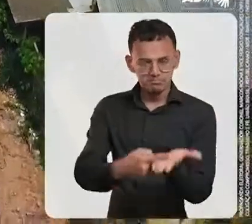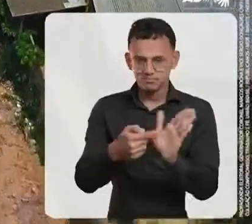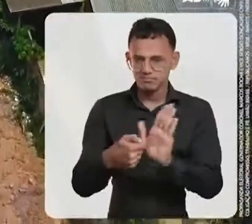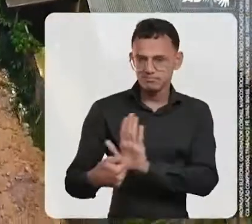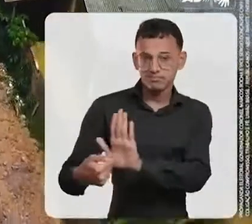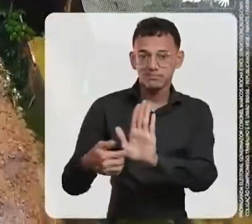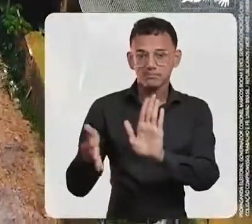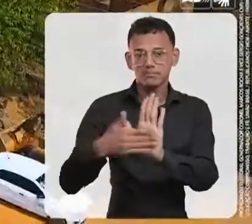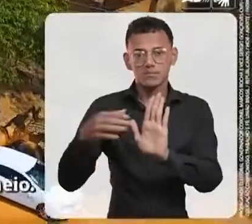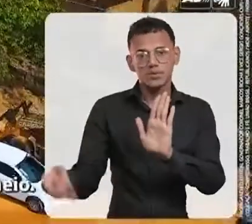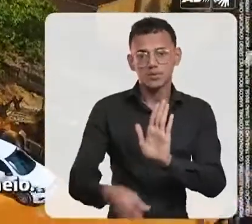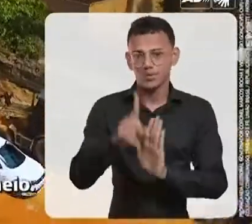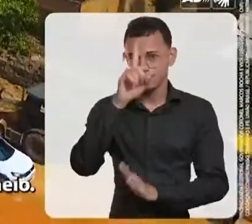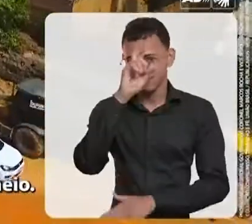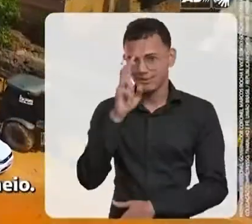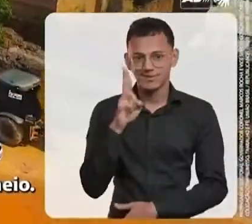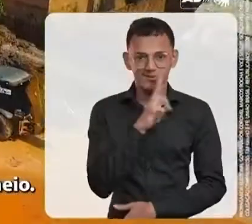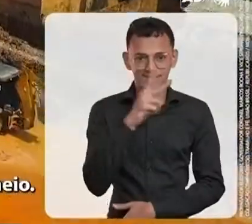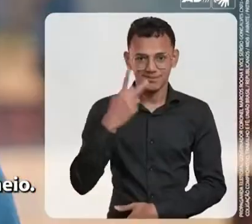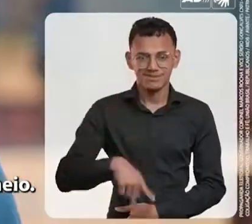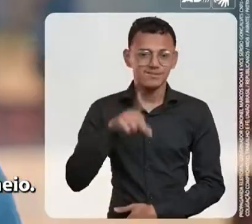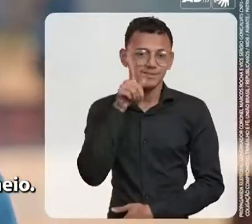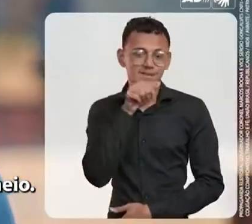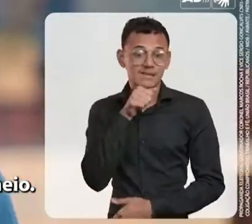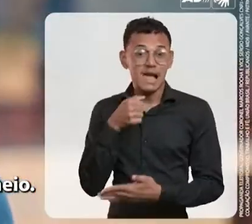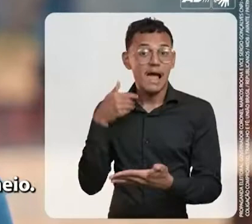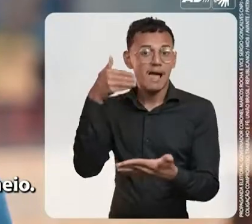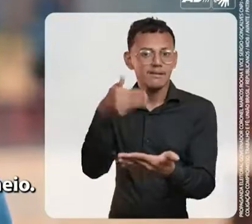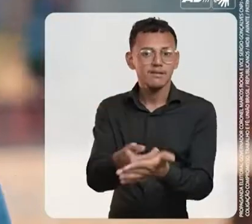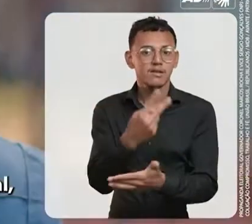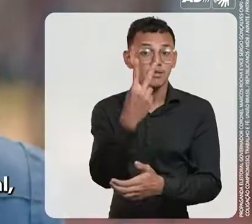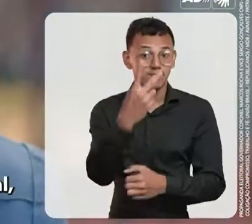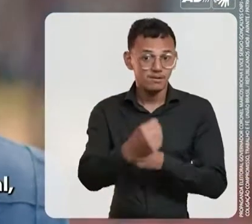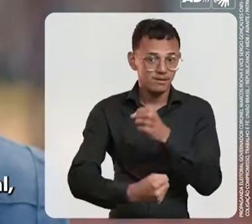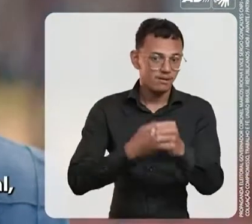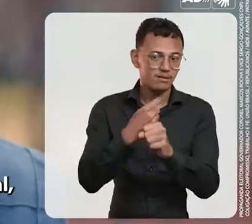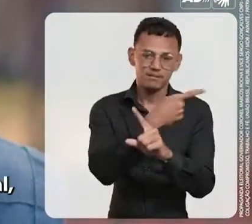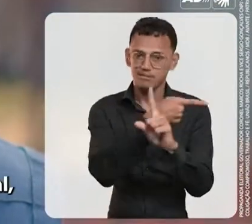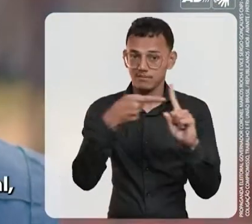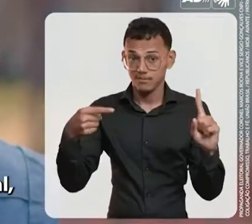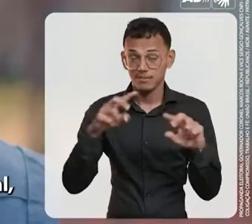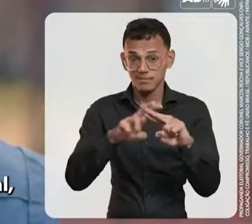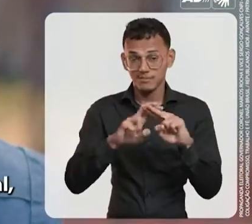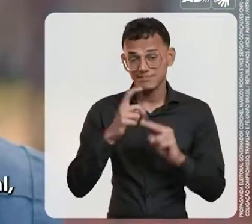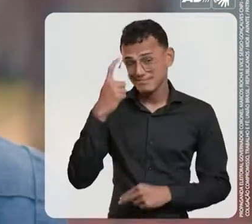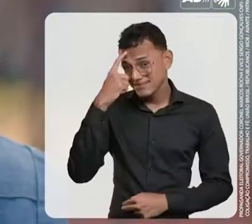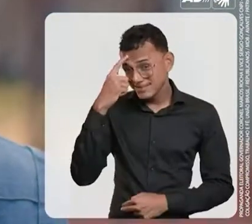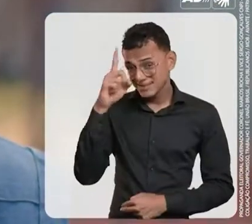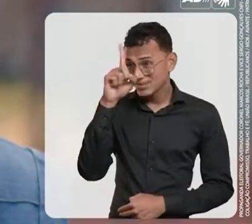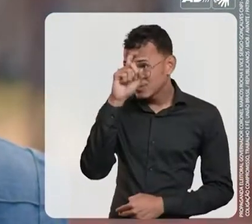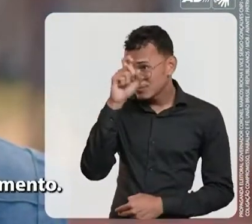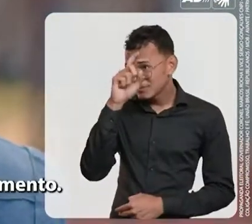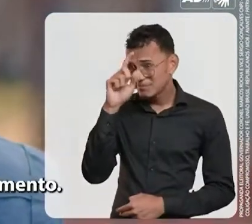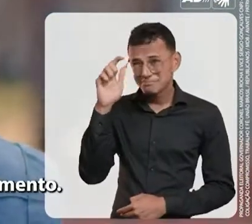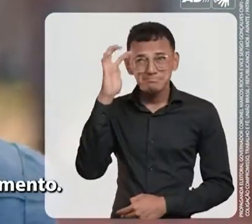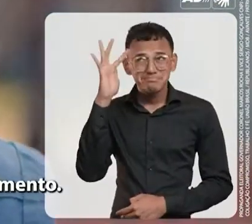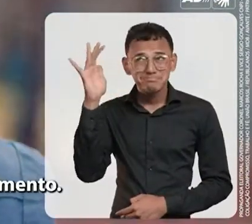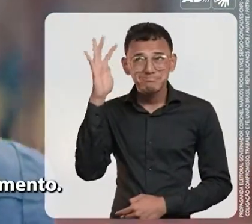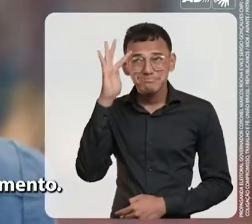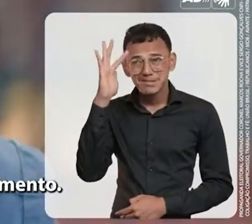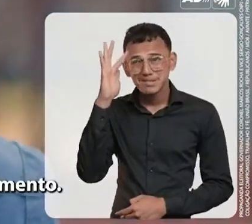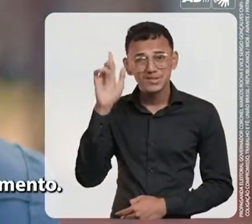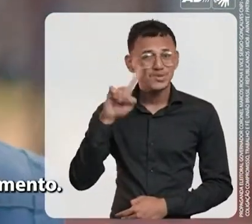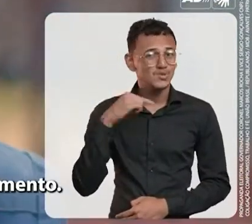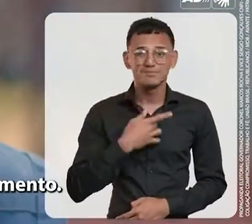hospital de urgência e emergência de Porto Velho em até dois anos e meio. Quando a gente pensa num hospital, muitas vezes não se dá